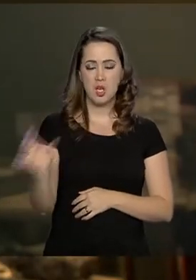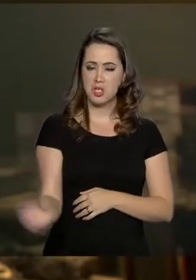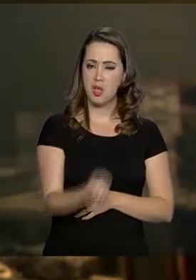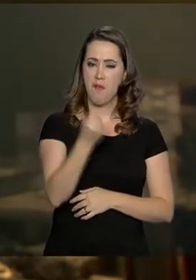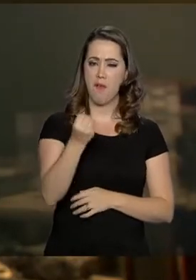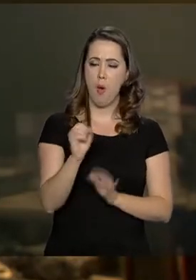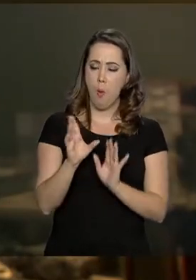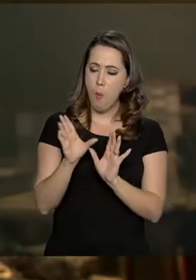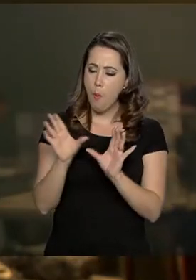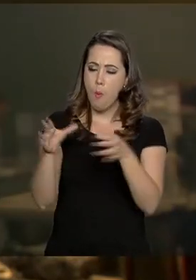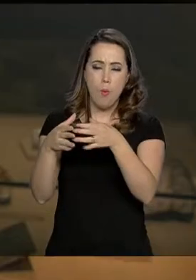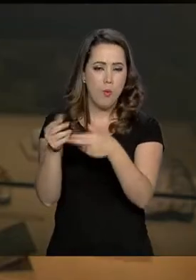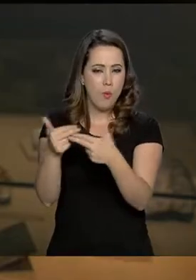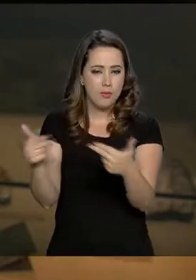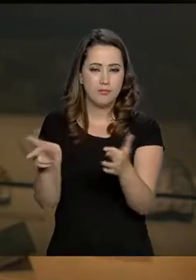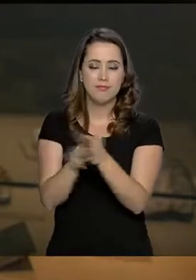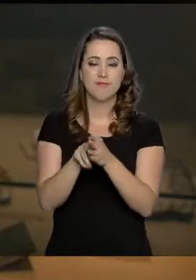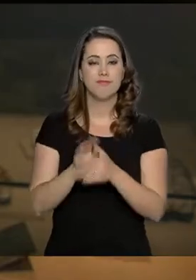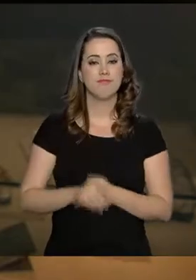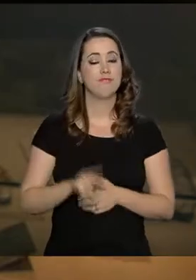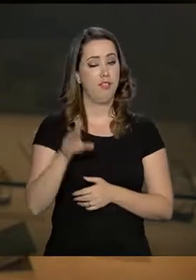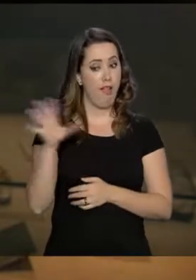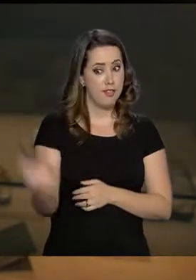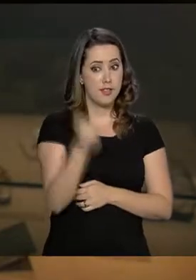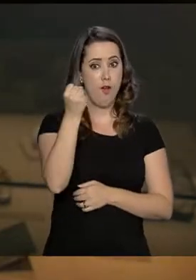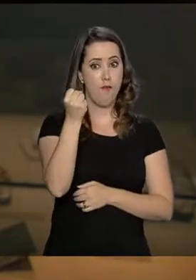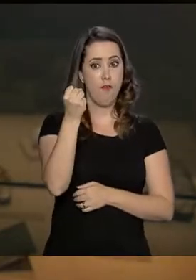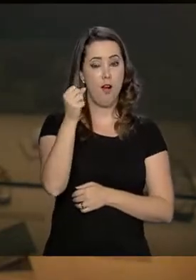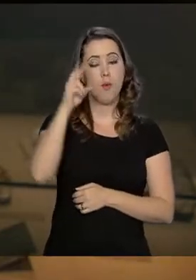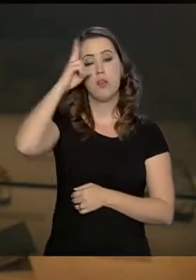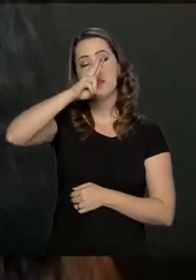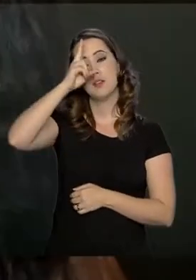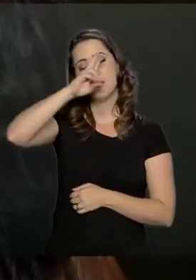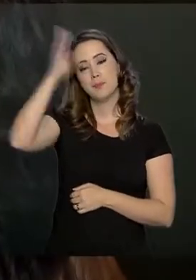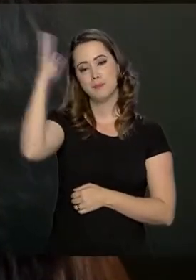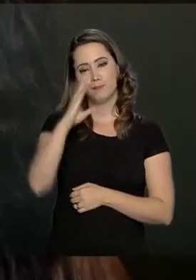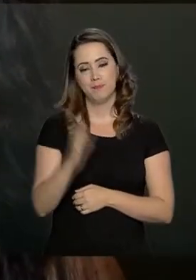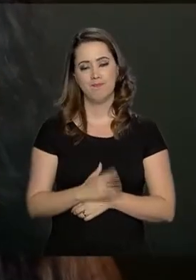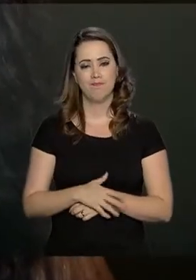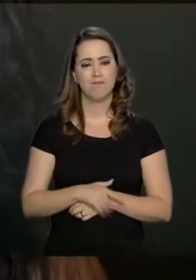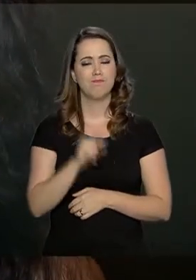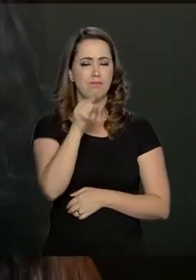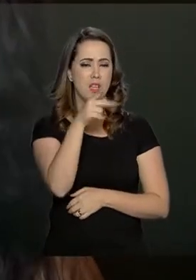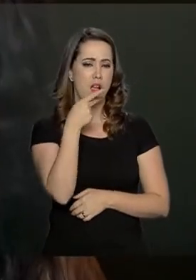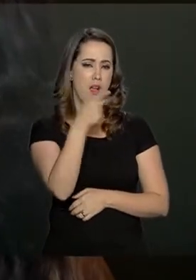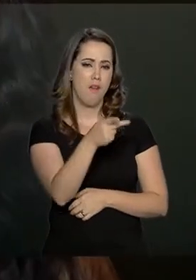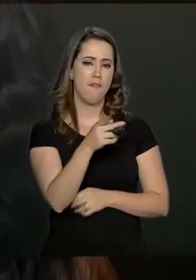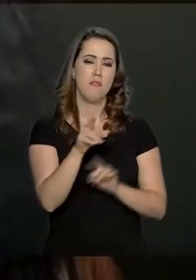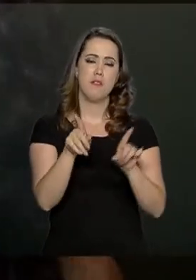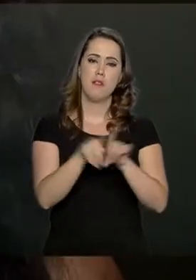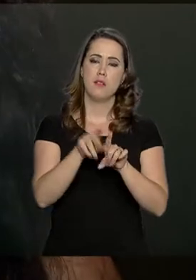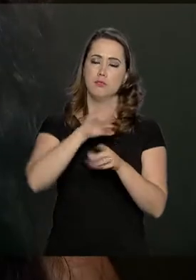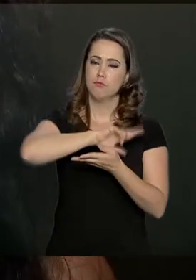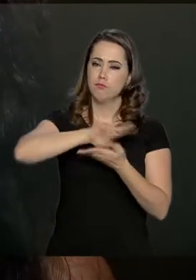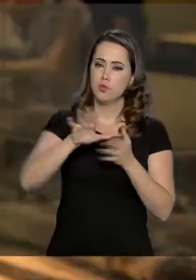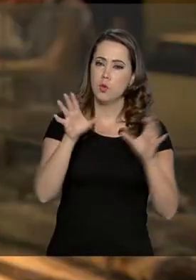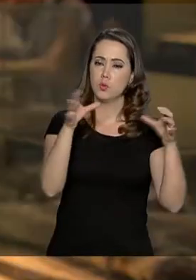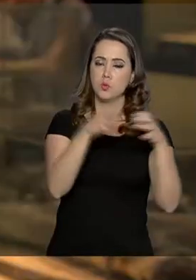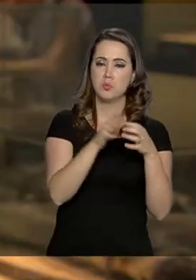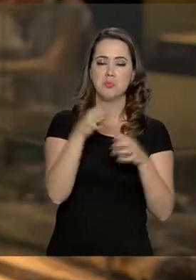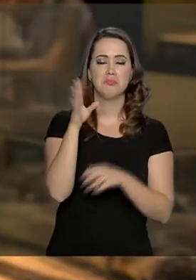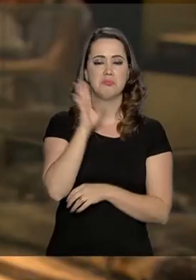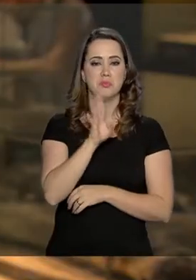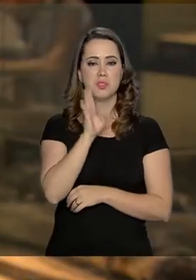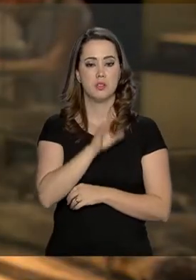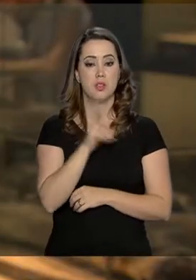bom pedaço do acervo. É um resgate da história também, né, do Brasil. Eu acho que a parte de paleontologia é muito interessante. Ver